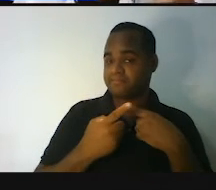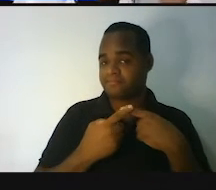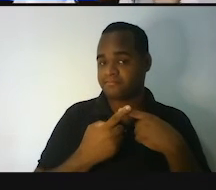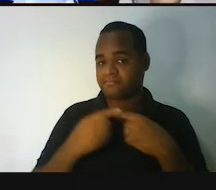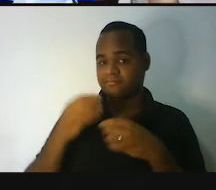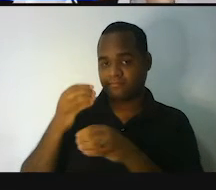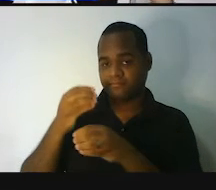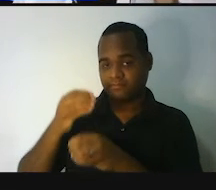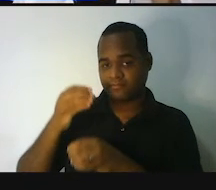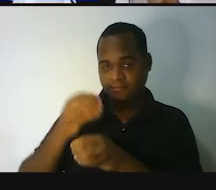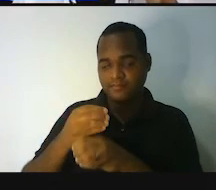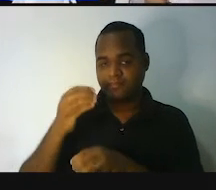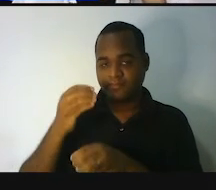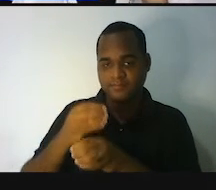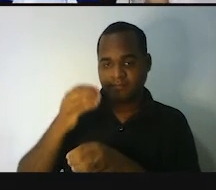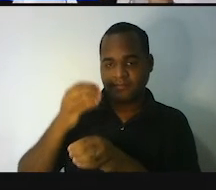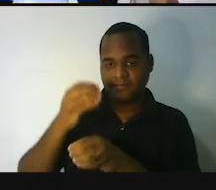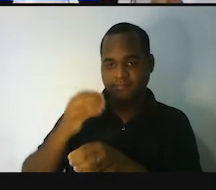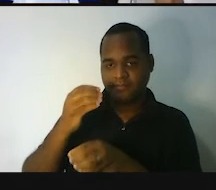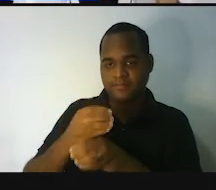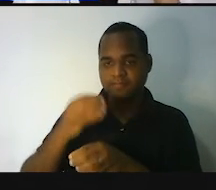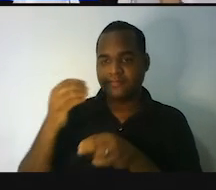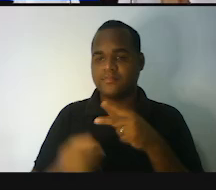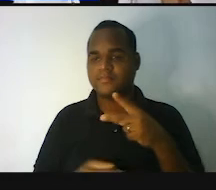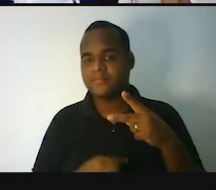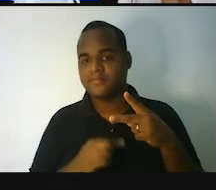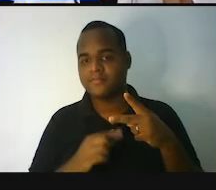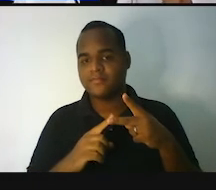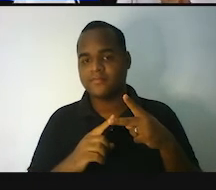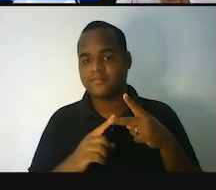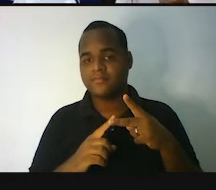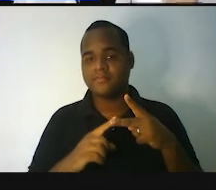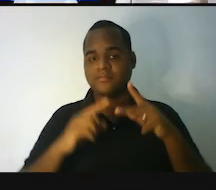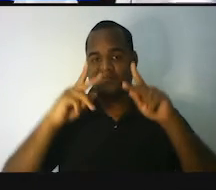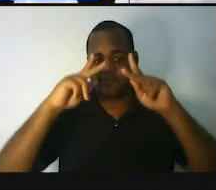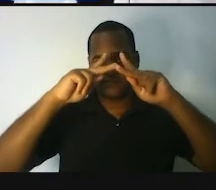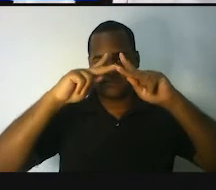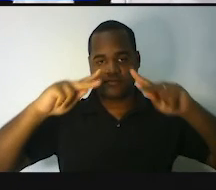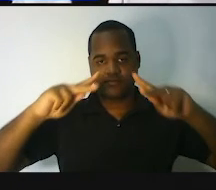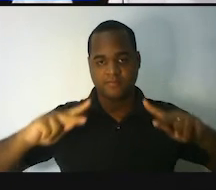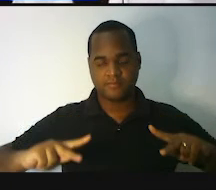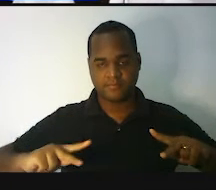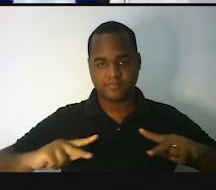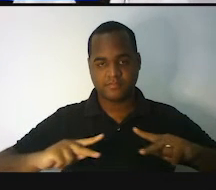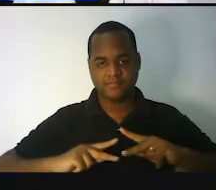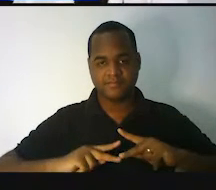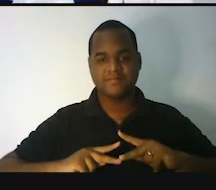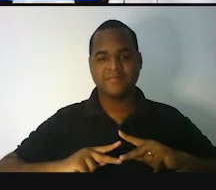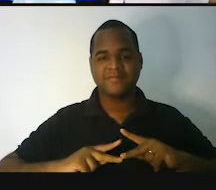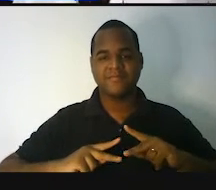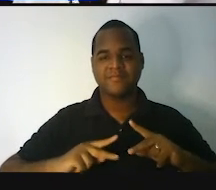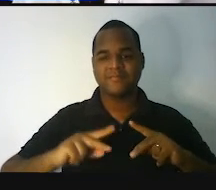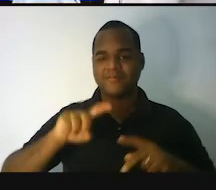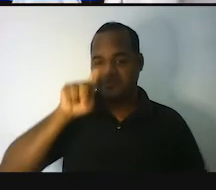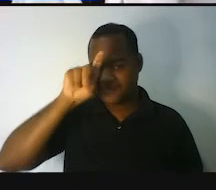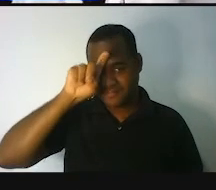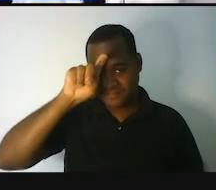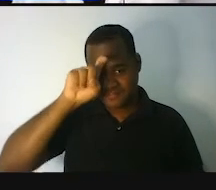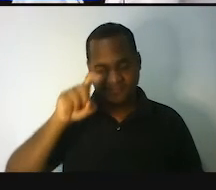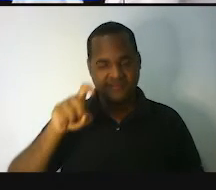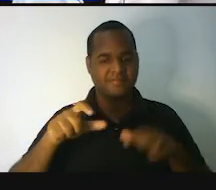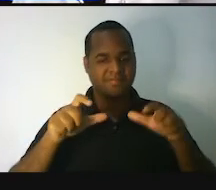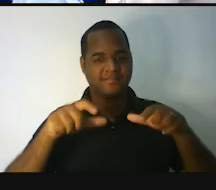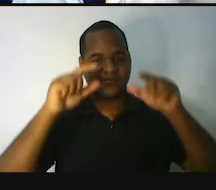Cilindro. Esse aqui? Esse aqui lembra o cilindro. Esse? Pirâmide? Pirâmide a gente lembra lá do